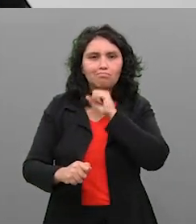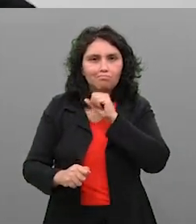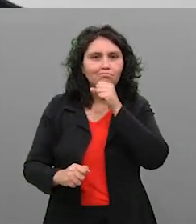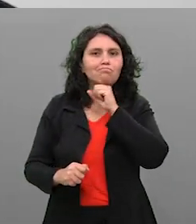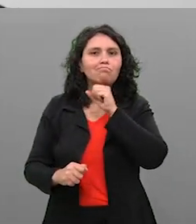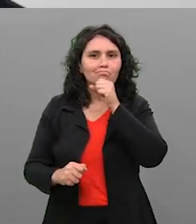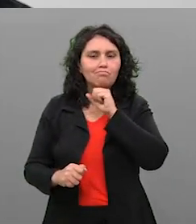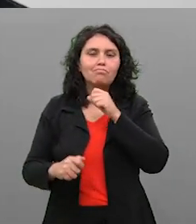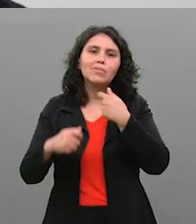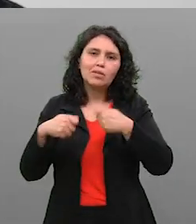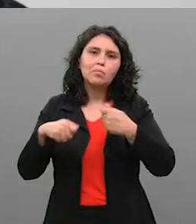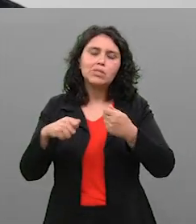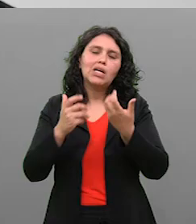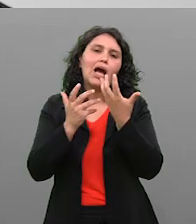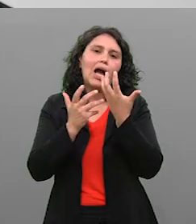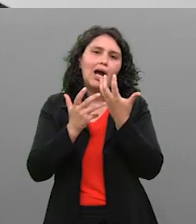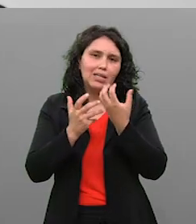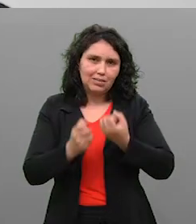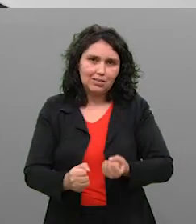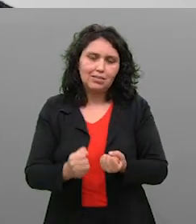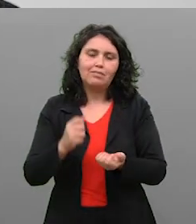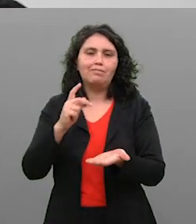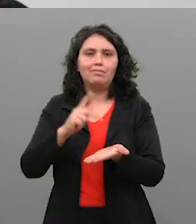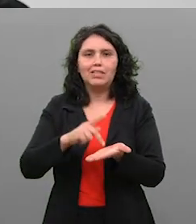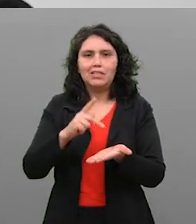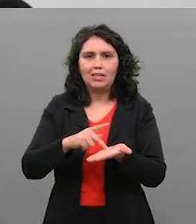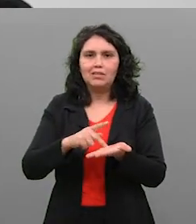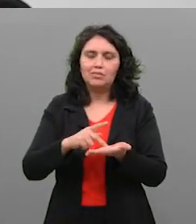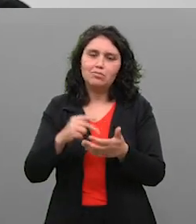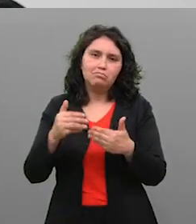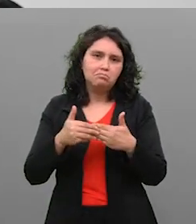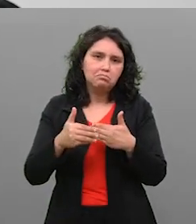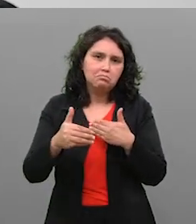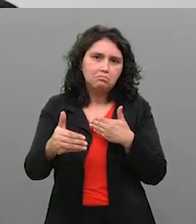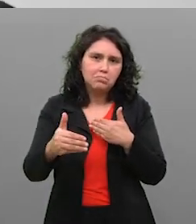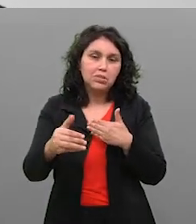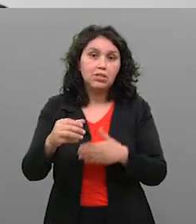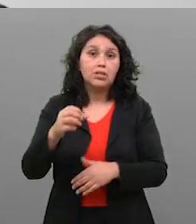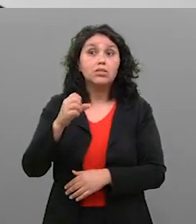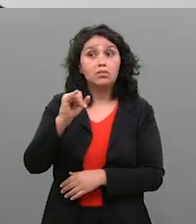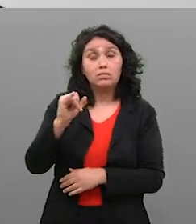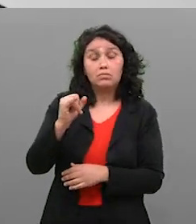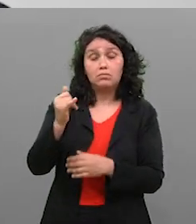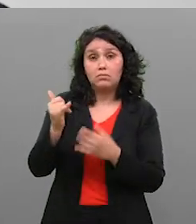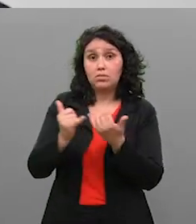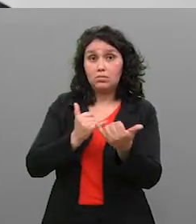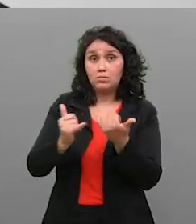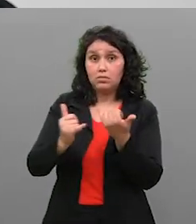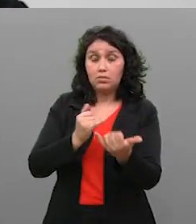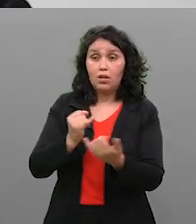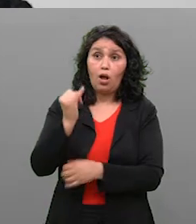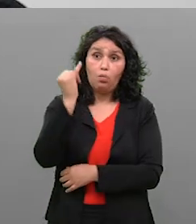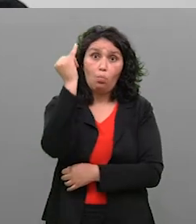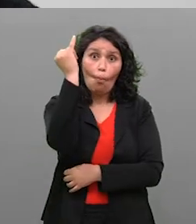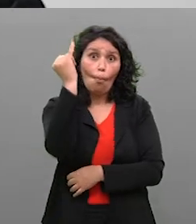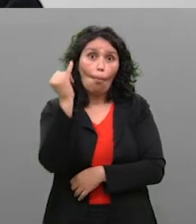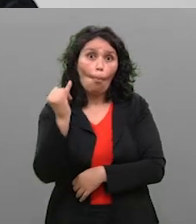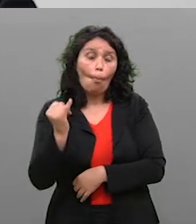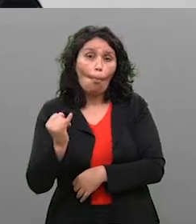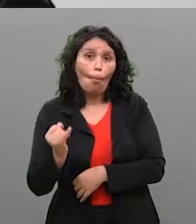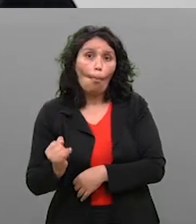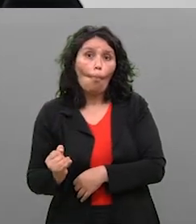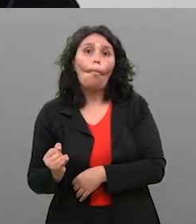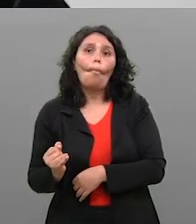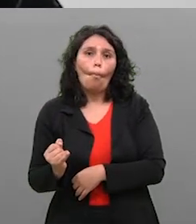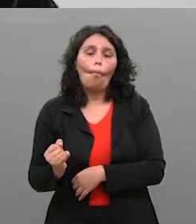que findamos a vida antes, mas se não vamos envelhecer, e a gente tem que ser sensível a isso e aceitar o que é para